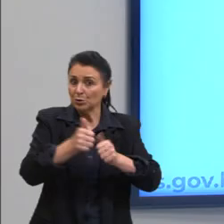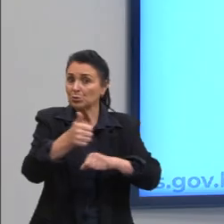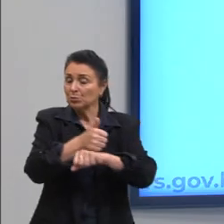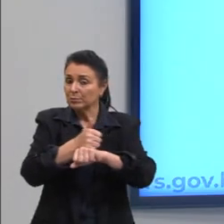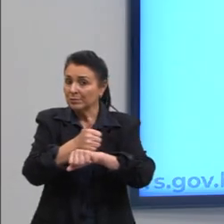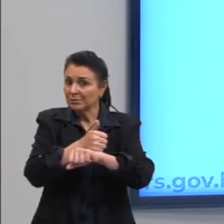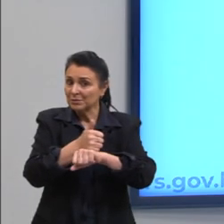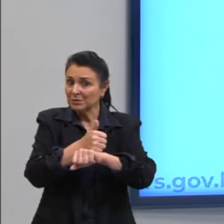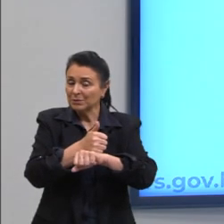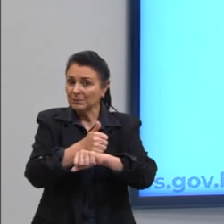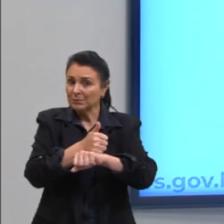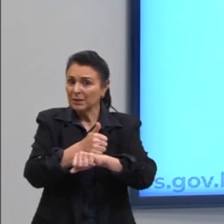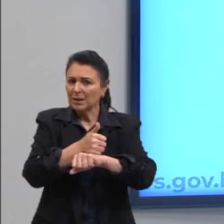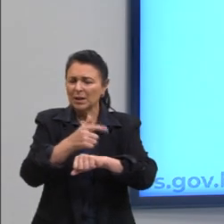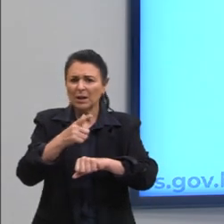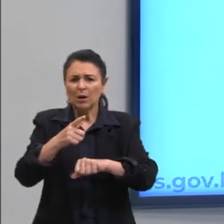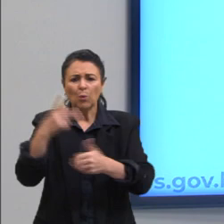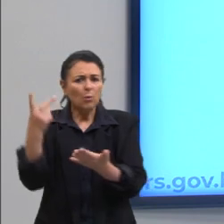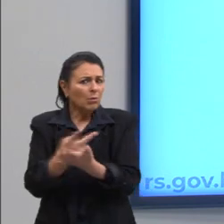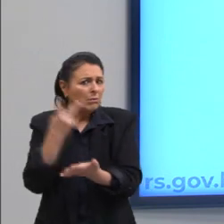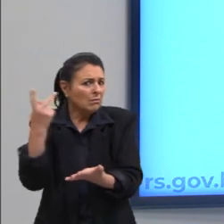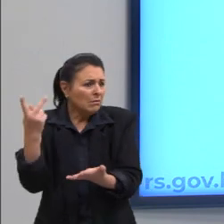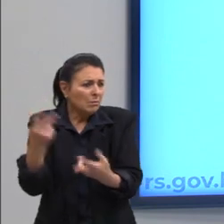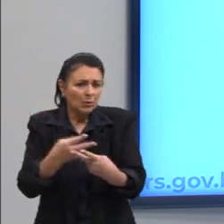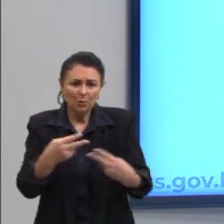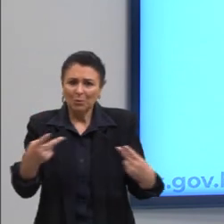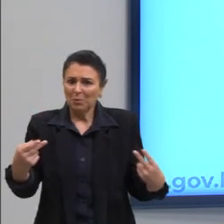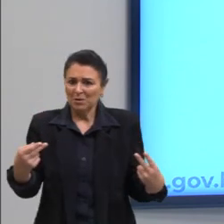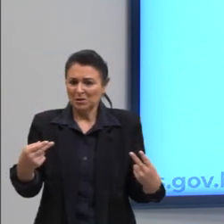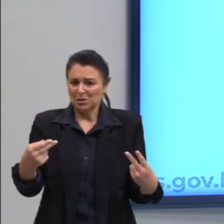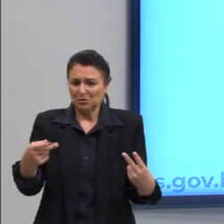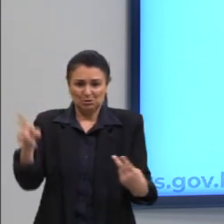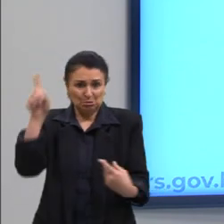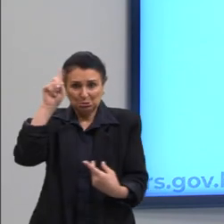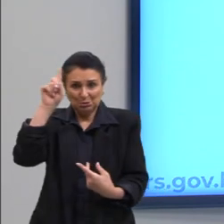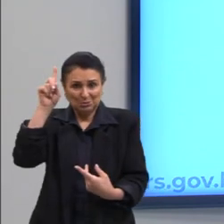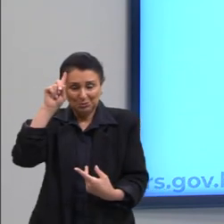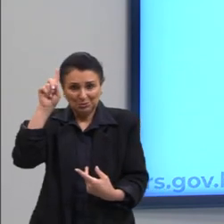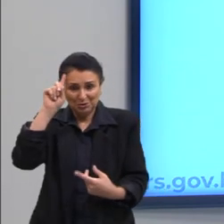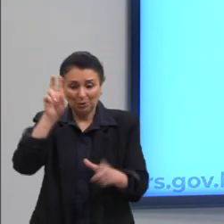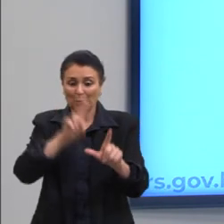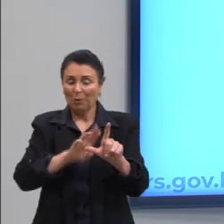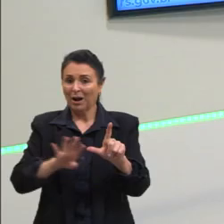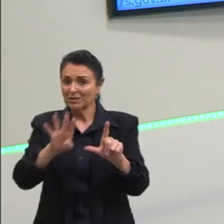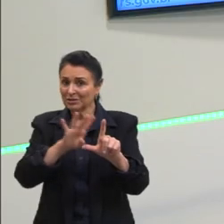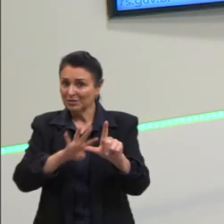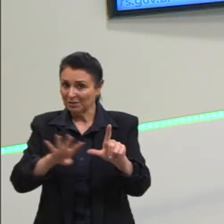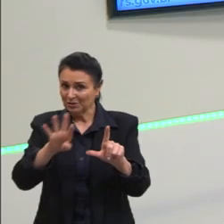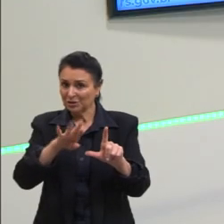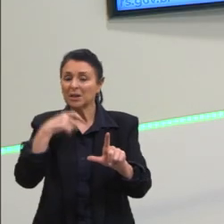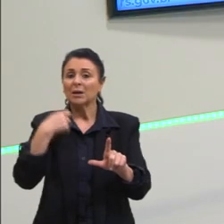acontecimentos acontecimentos recentes, certo? Então, a charge, ela precisa ser atual, a charge, ela